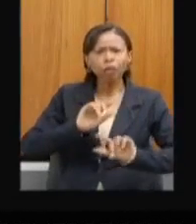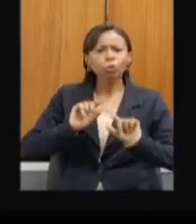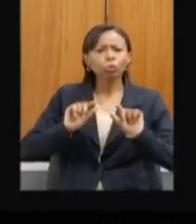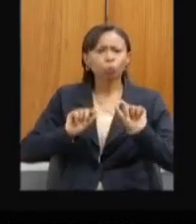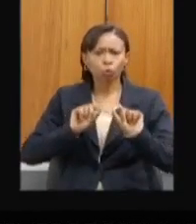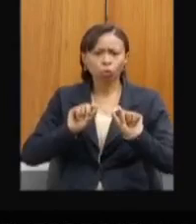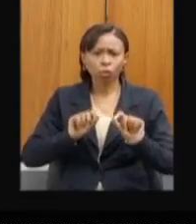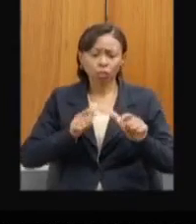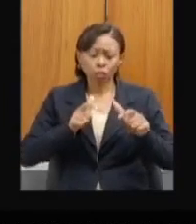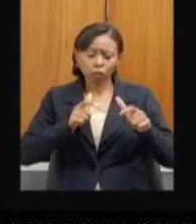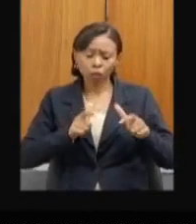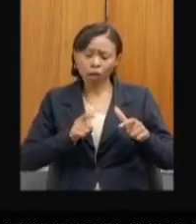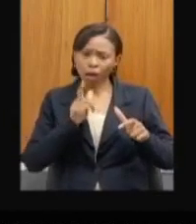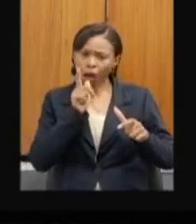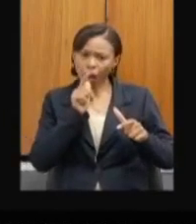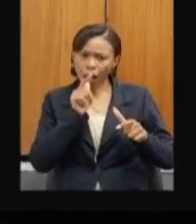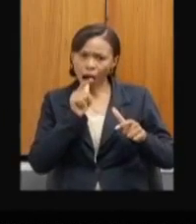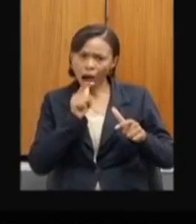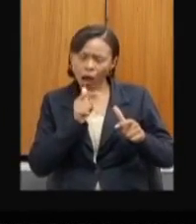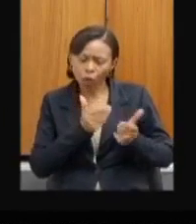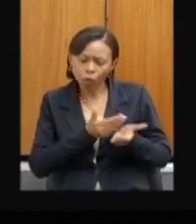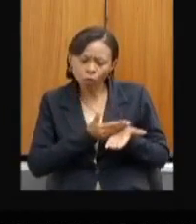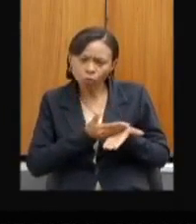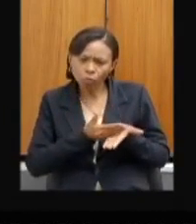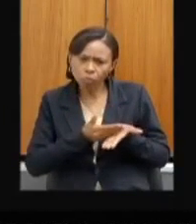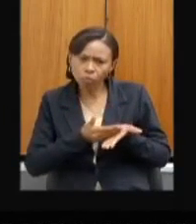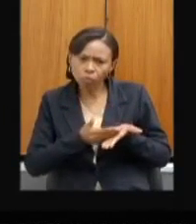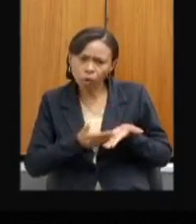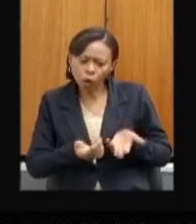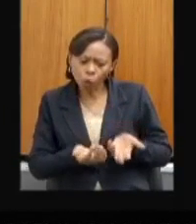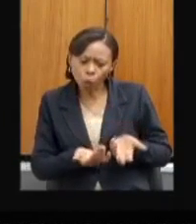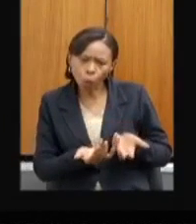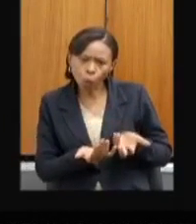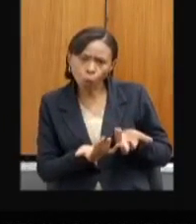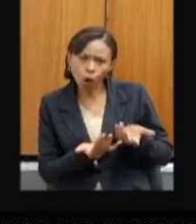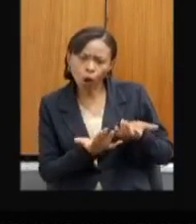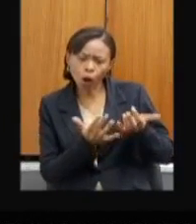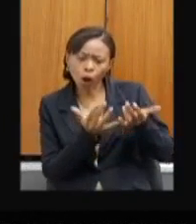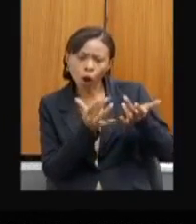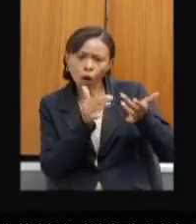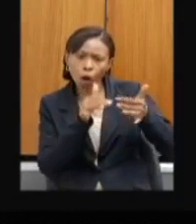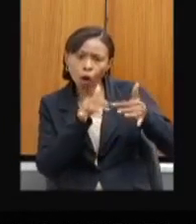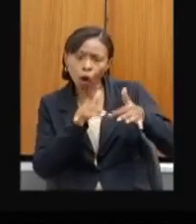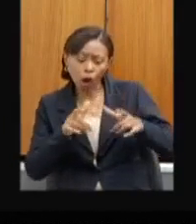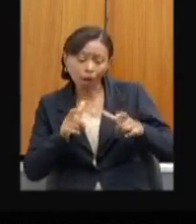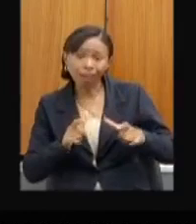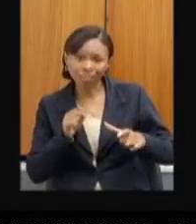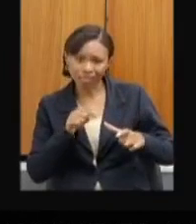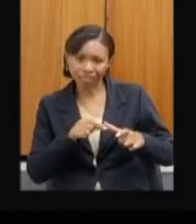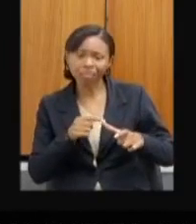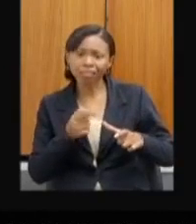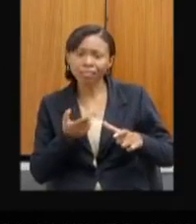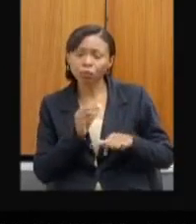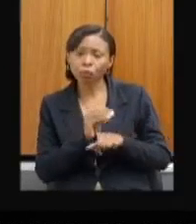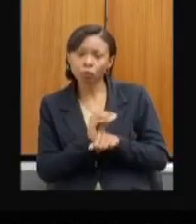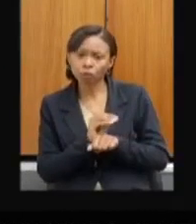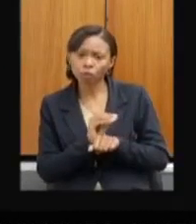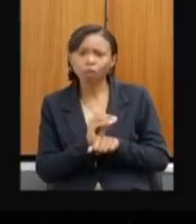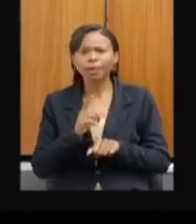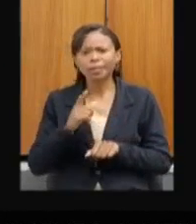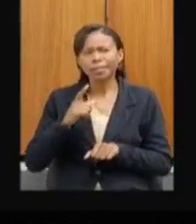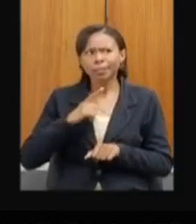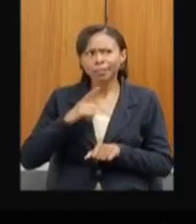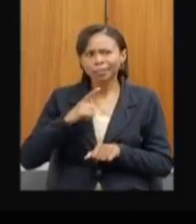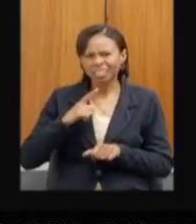nós temos aí na nossa região, num momento igual a esse, agora não, está chovendo um pouquinho, mas em todo